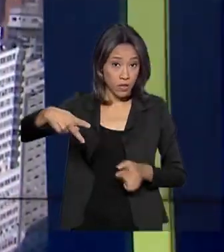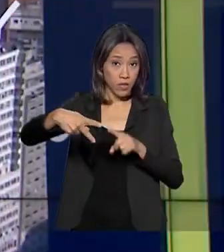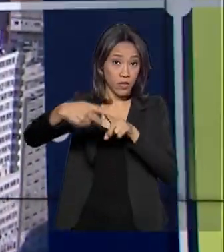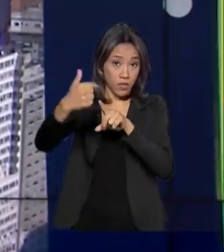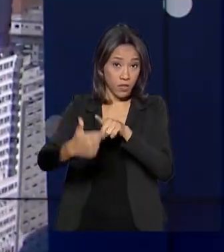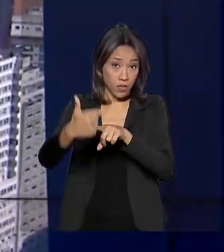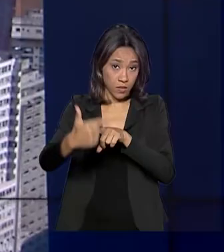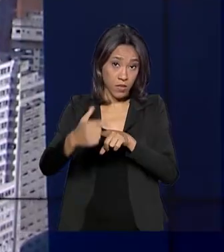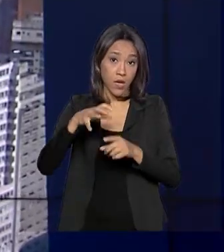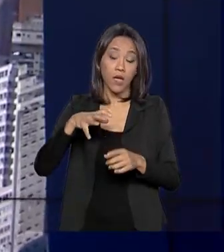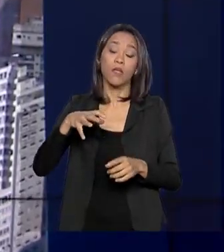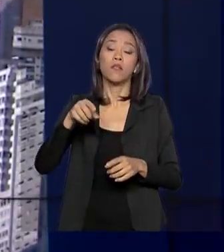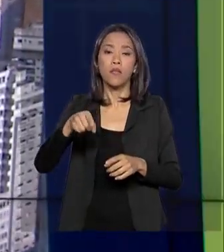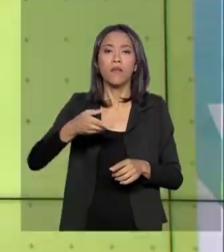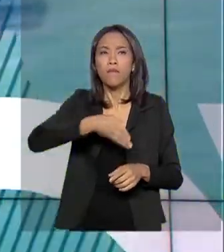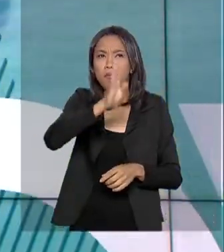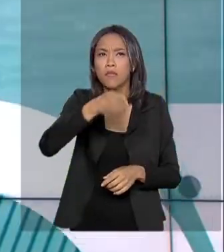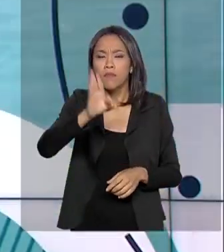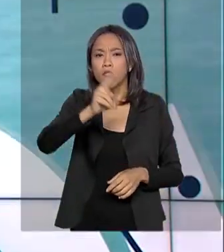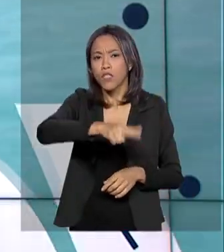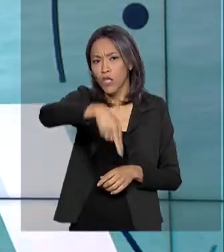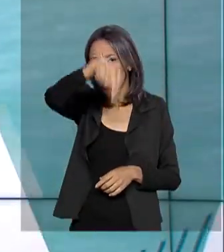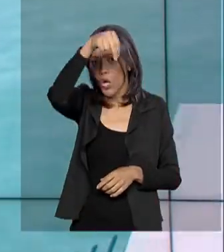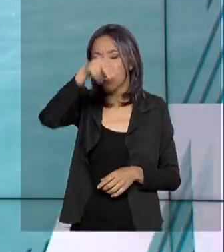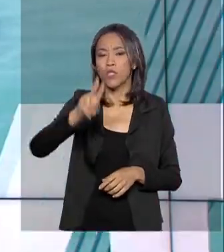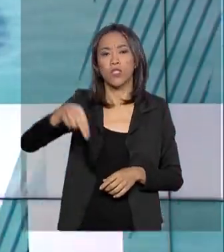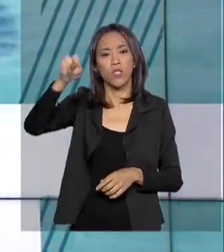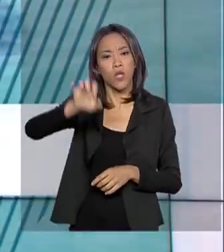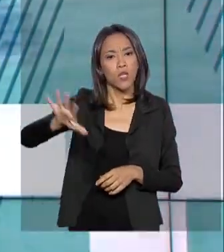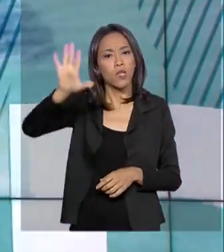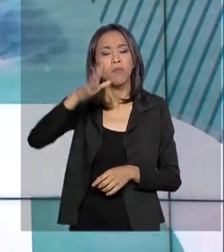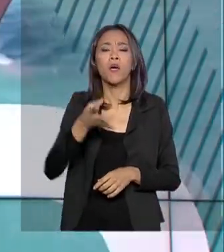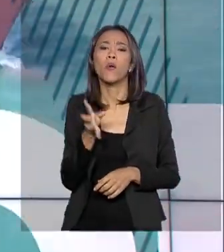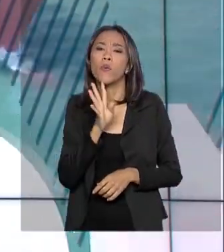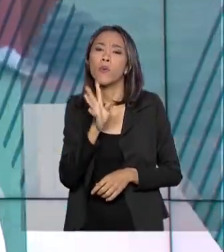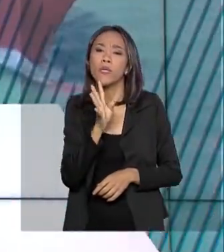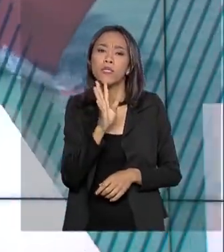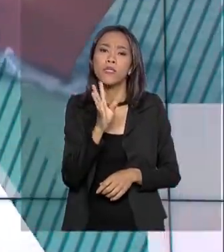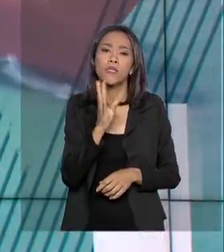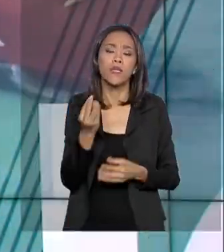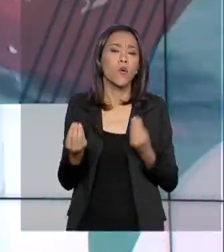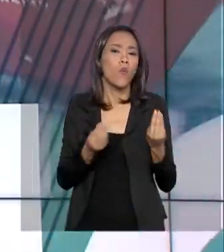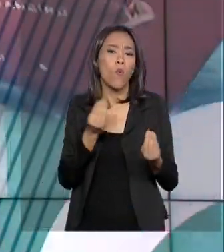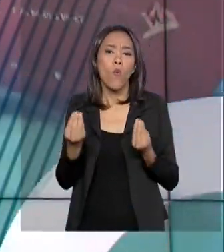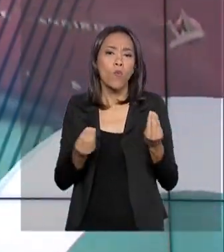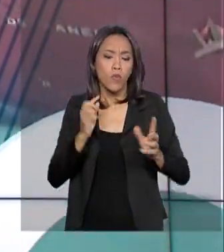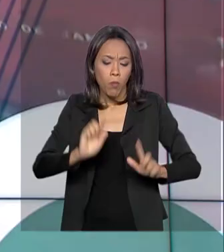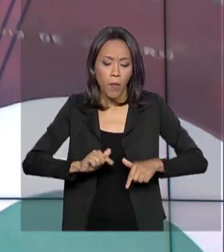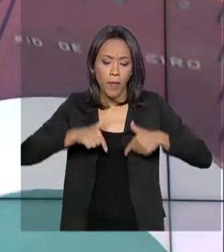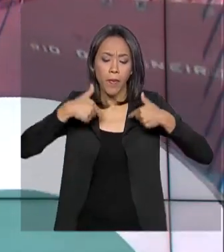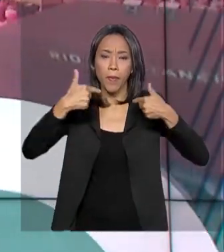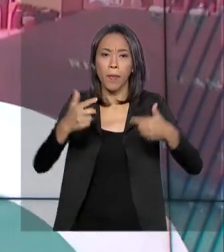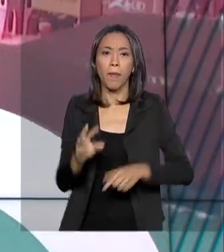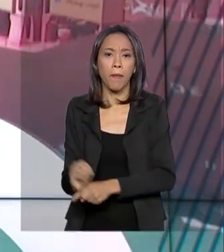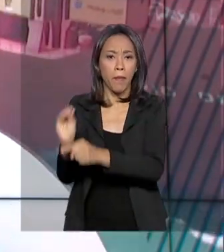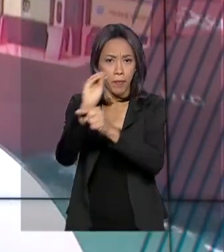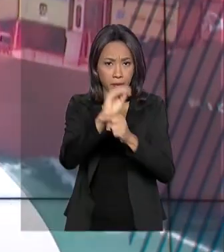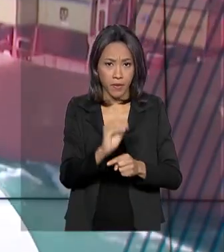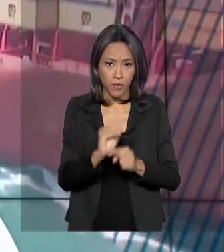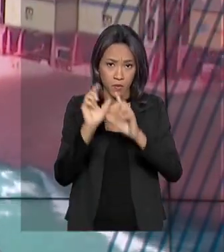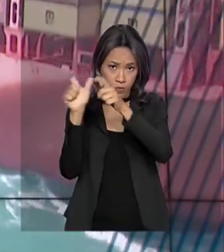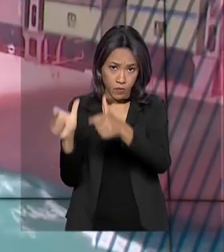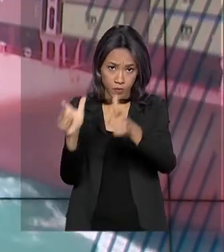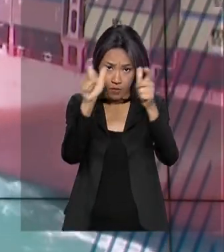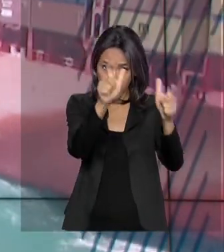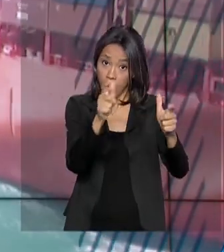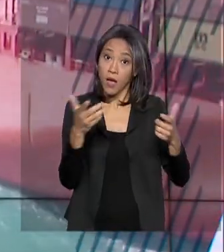estados do norte e nordeste para conhecer as ações voltadas à proteção e ao desenvolvimento sustentável da região. Ele esteve no